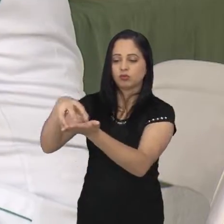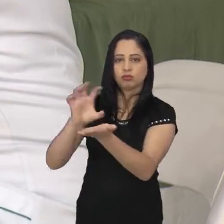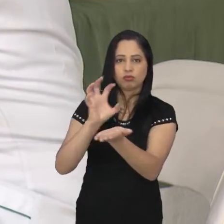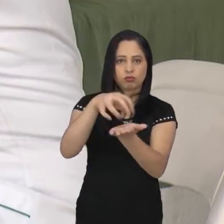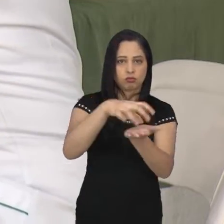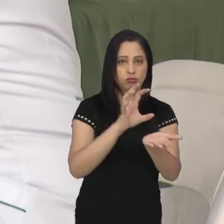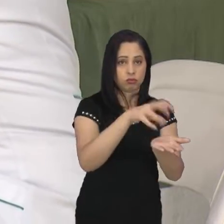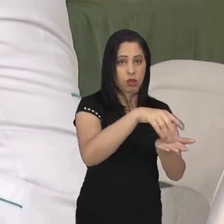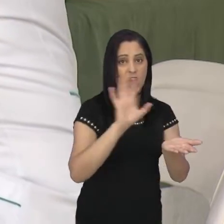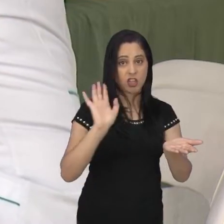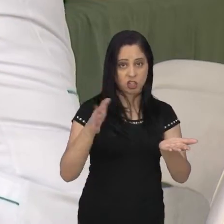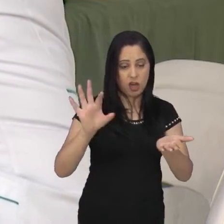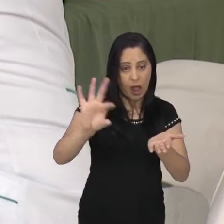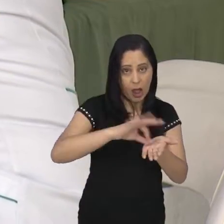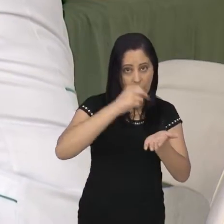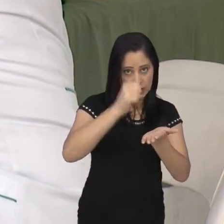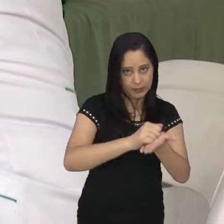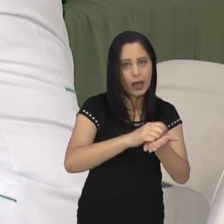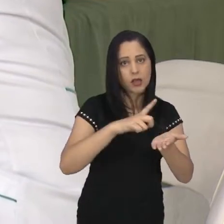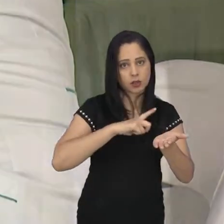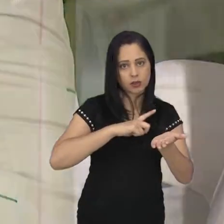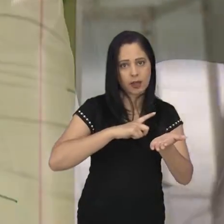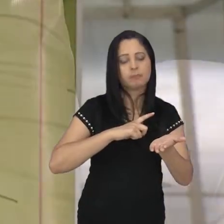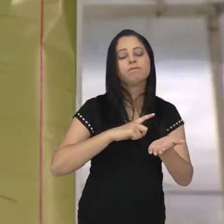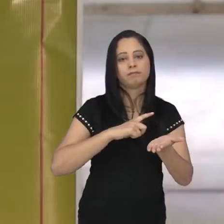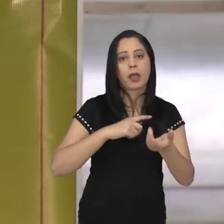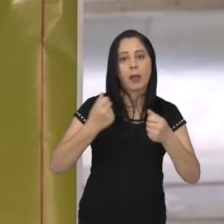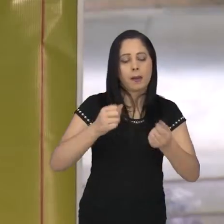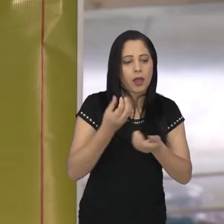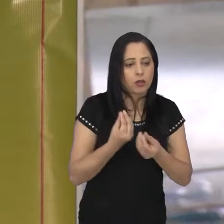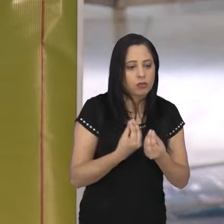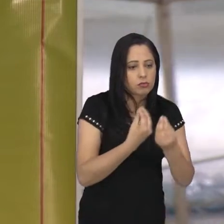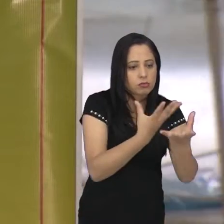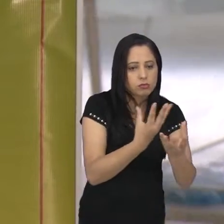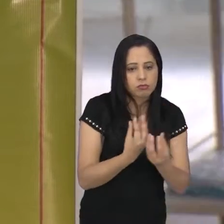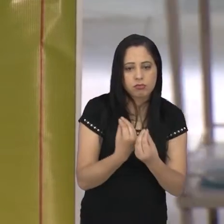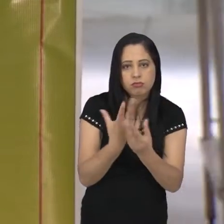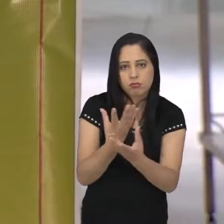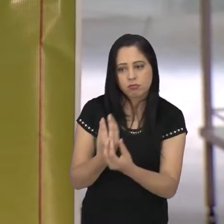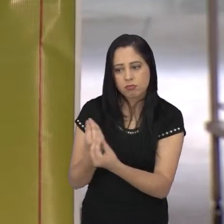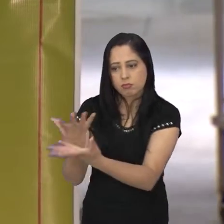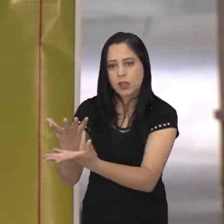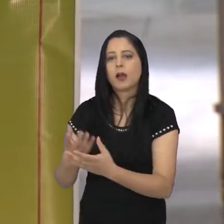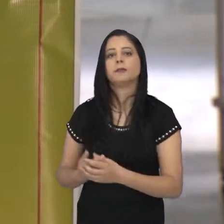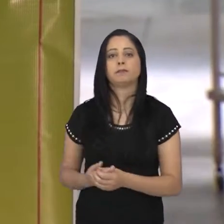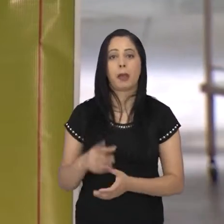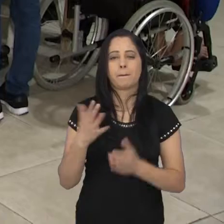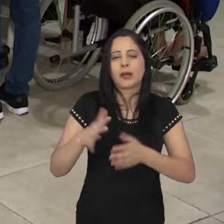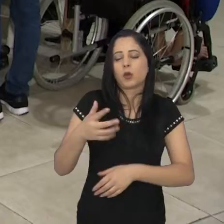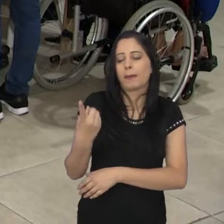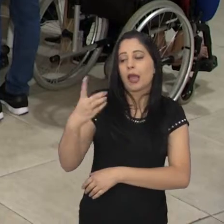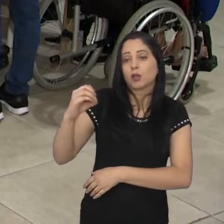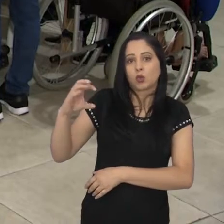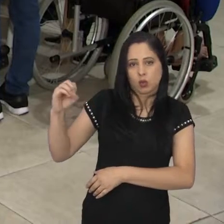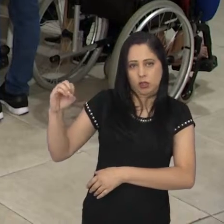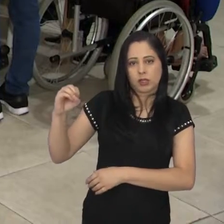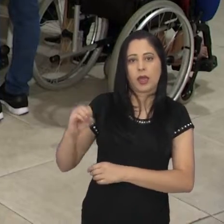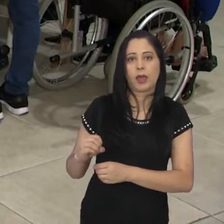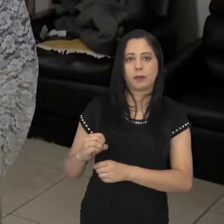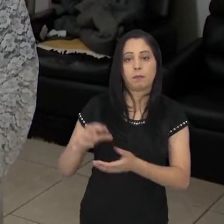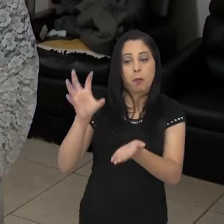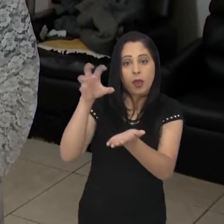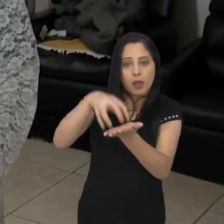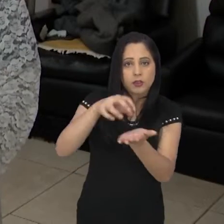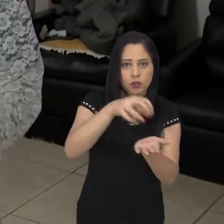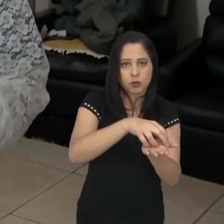sociais cadastradas no Fundo Social. Mais de 100 organizações são beneficiadas com o projeto. A Daniela Santos,